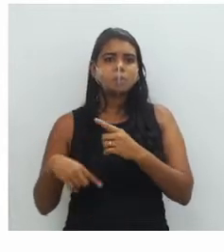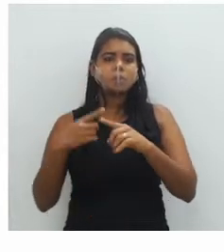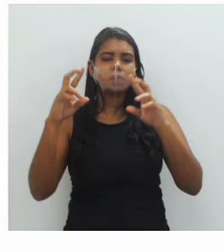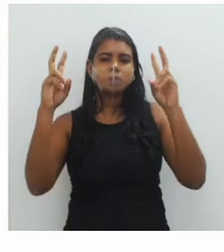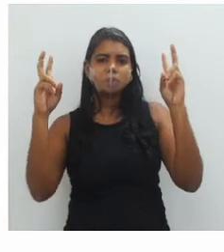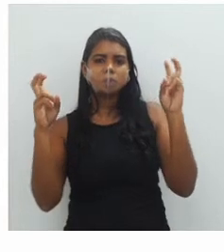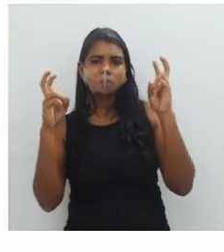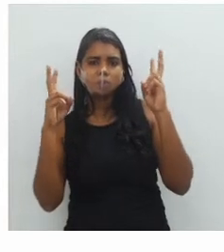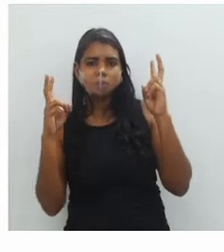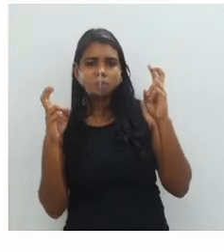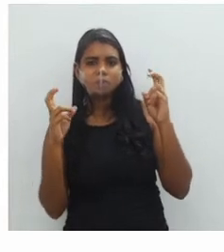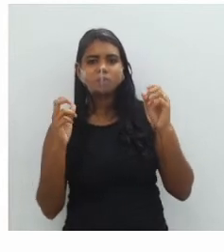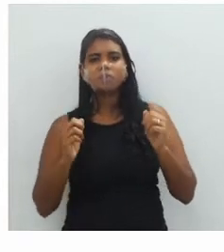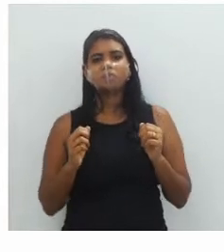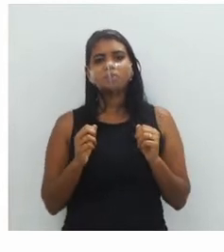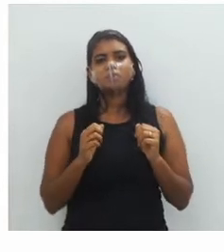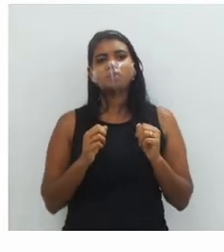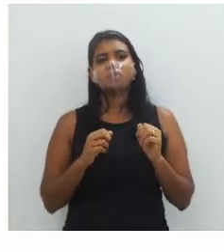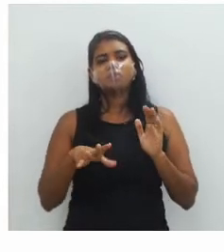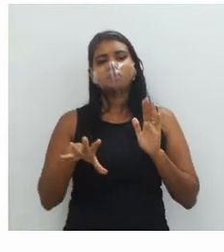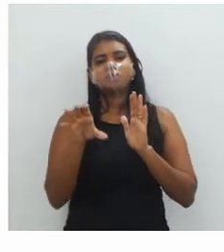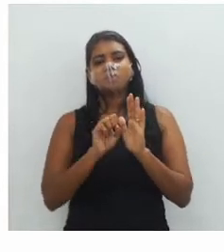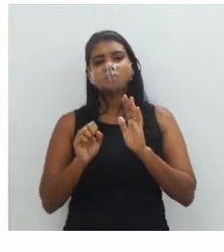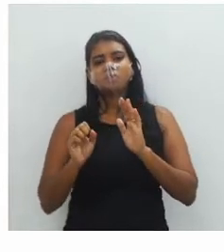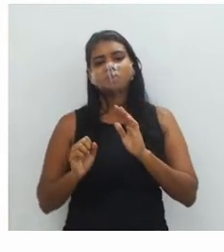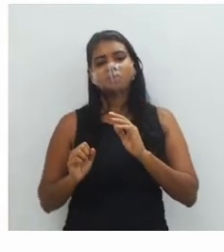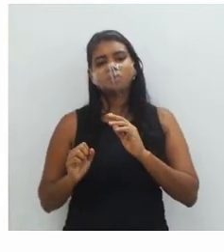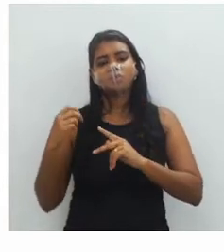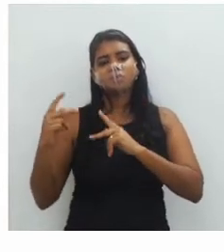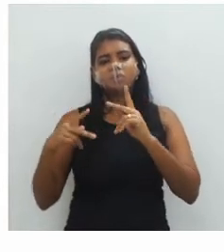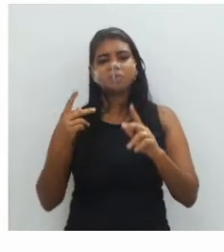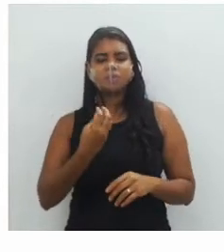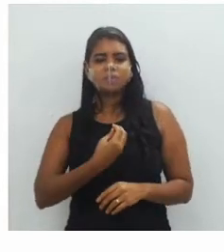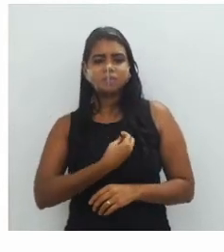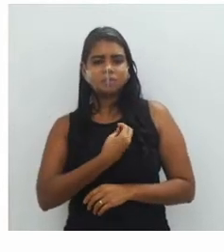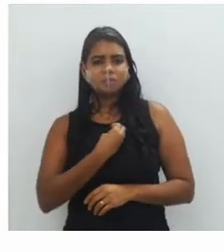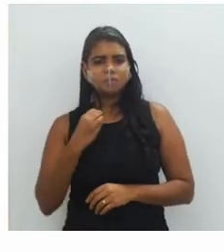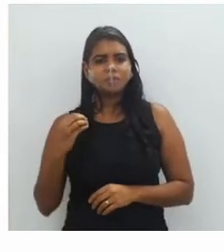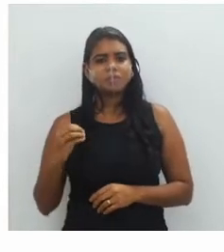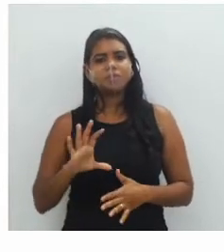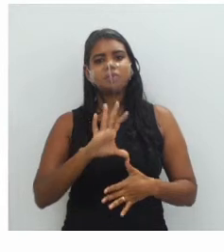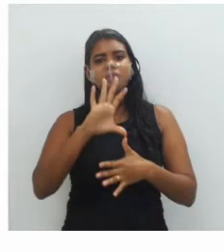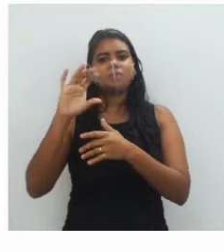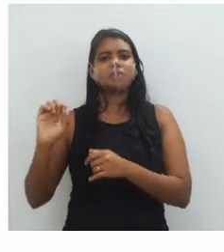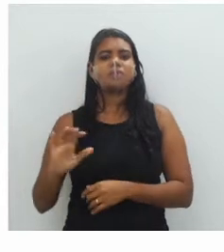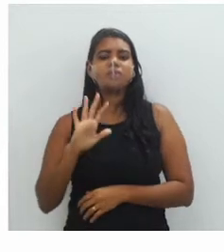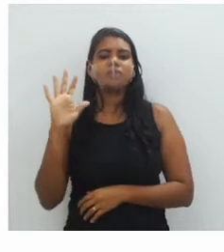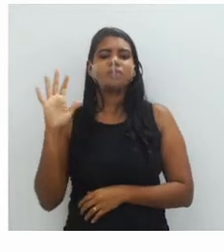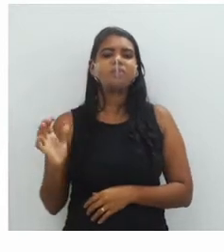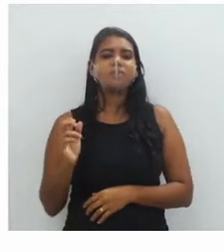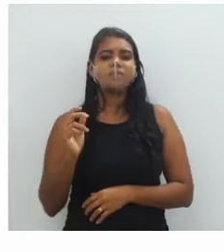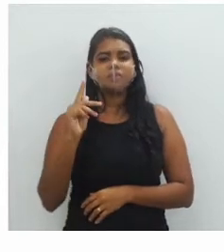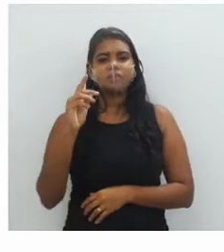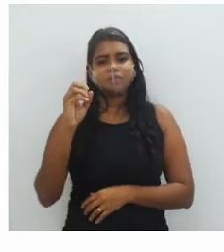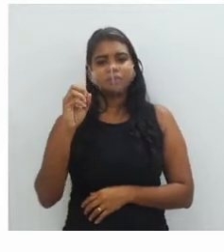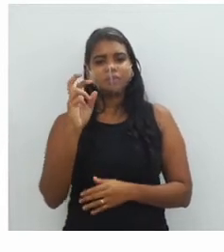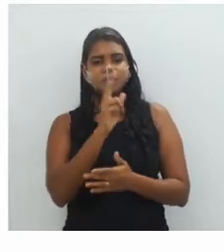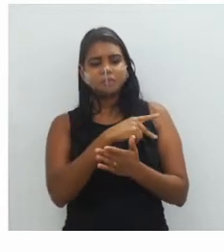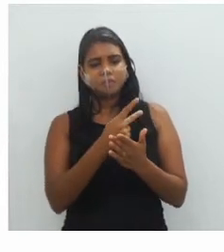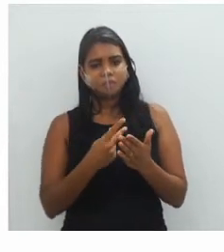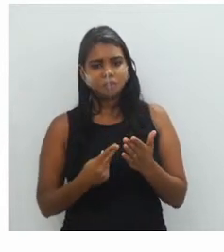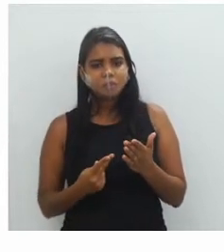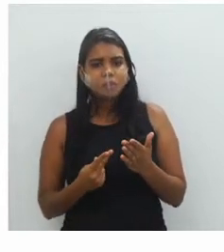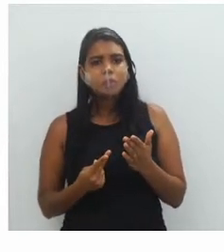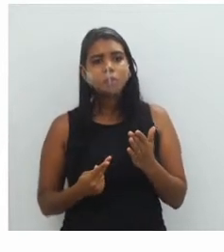relacionados ao consumo, publicidade e estilo de vida americano. Então, a pop art, ela explora as texturas